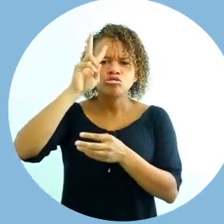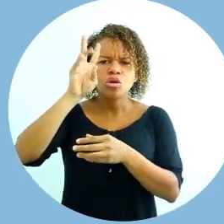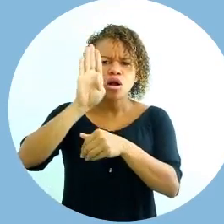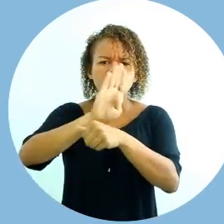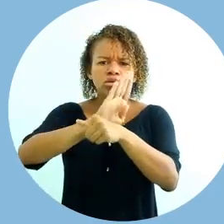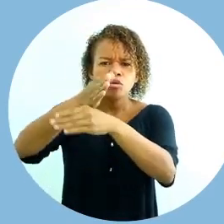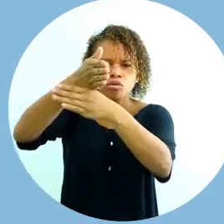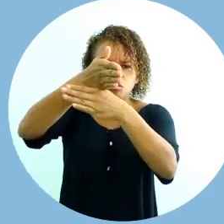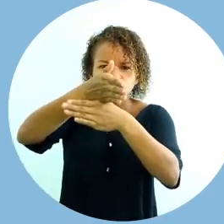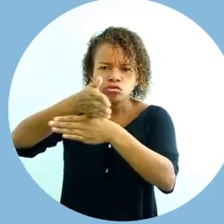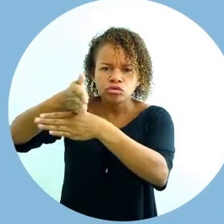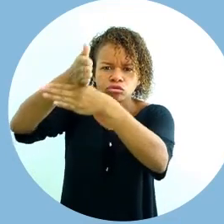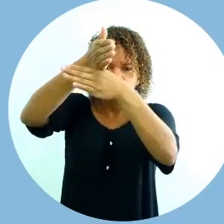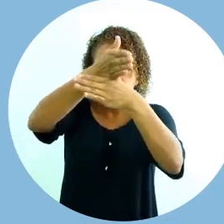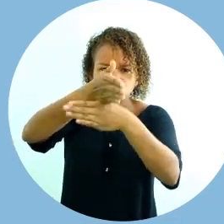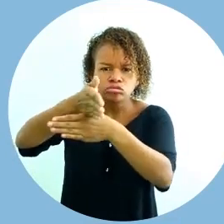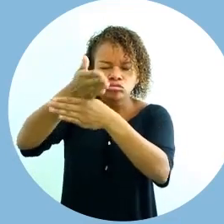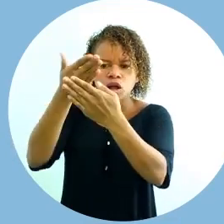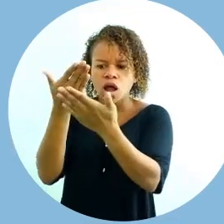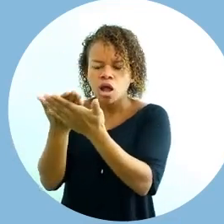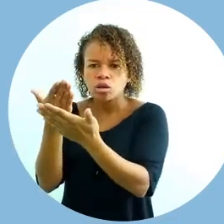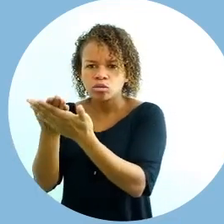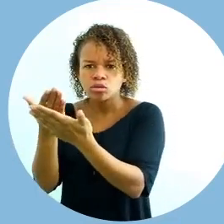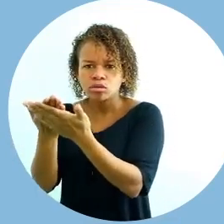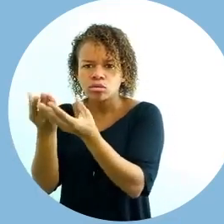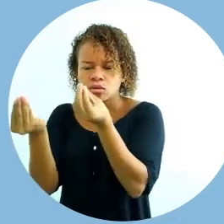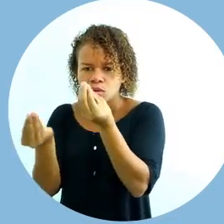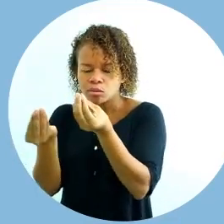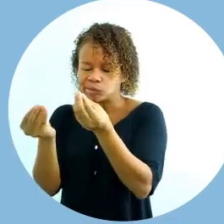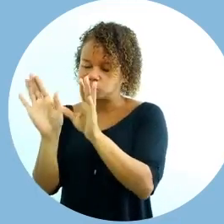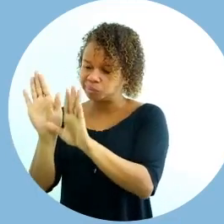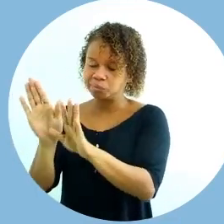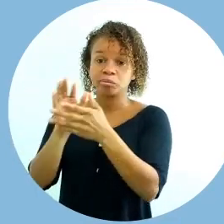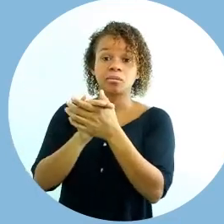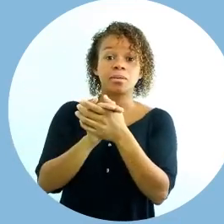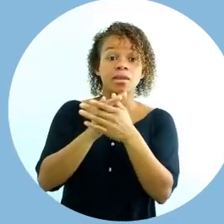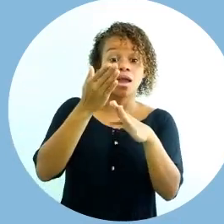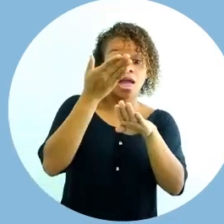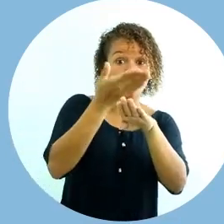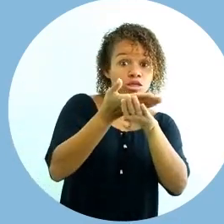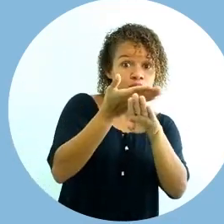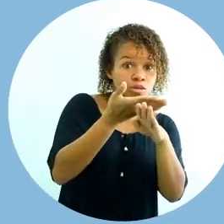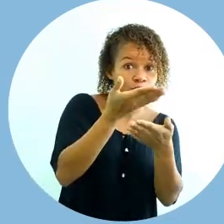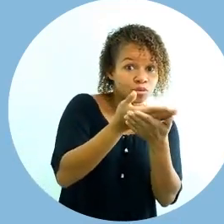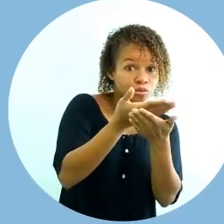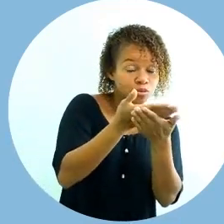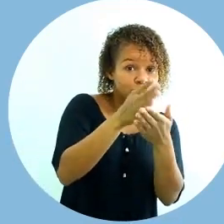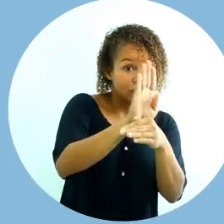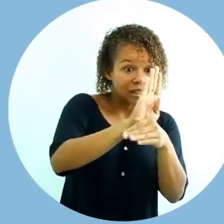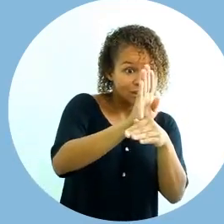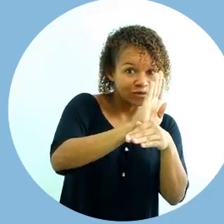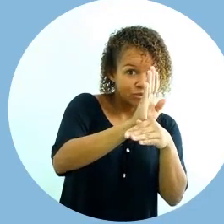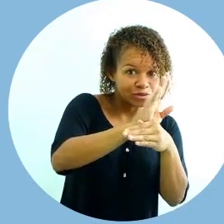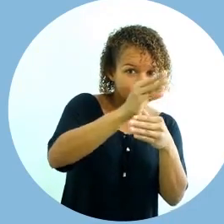do vídeo na educação, ou seja, o vídeo. Se a gente imaginar,